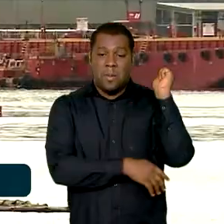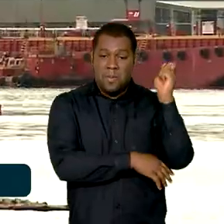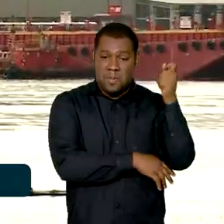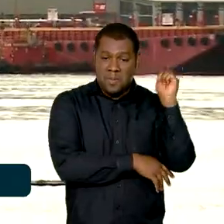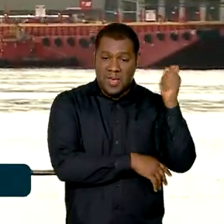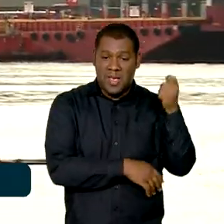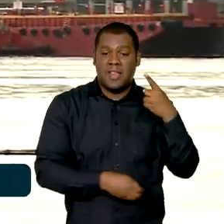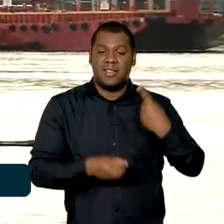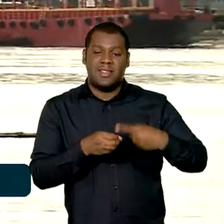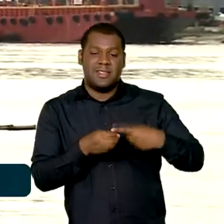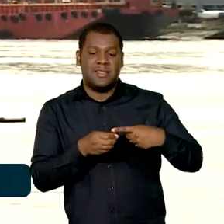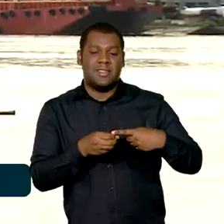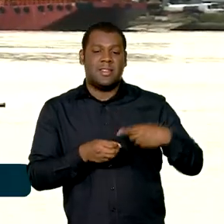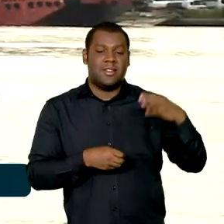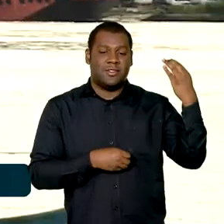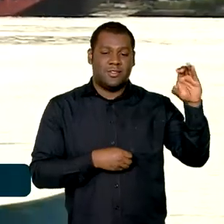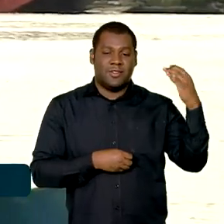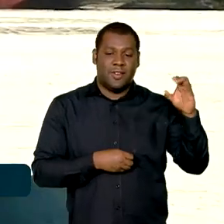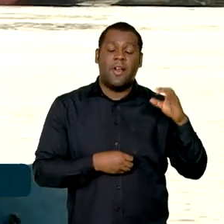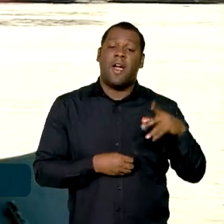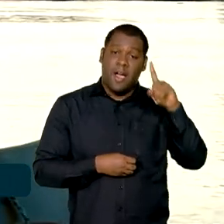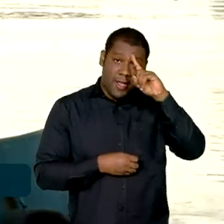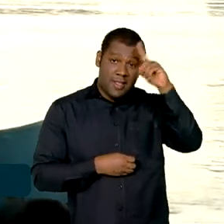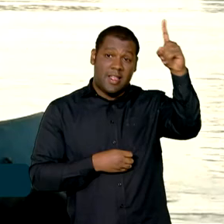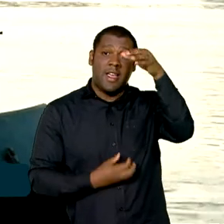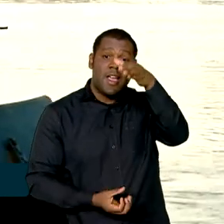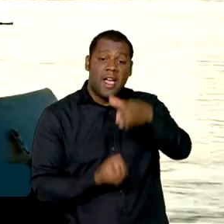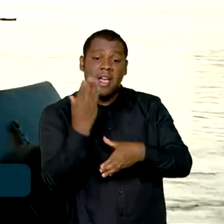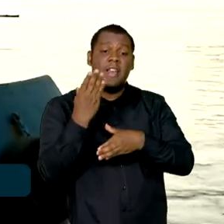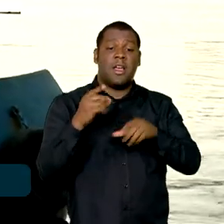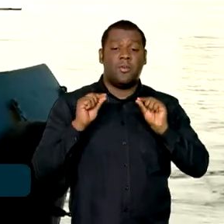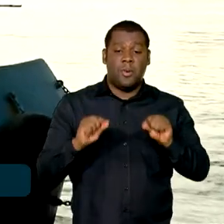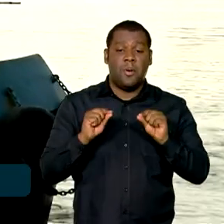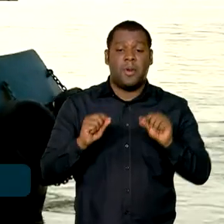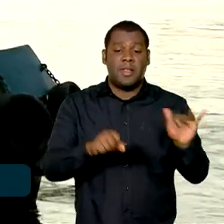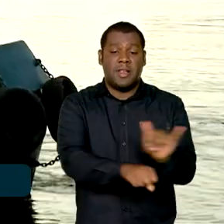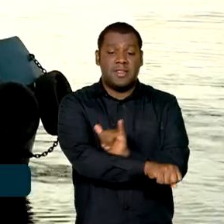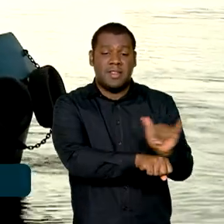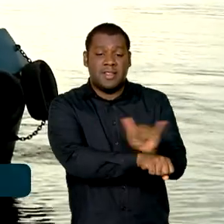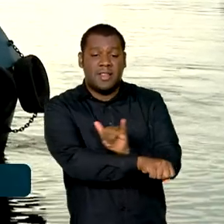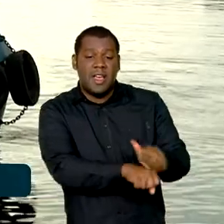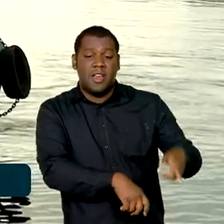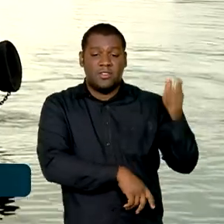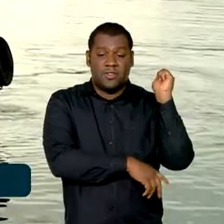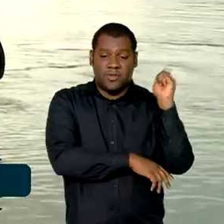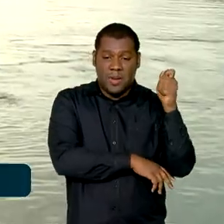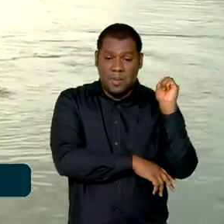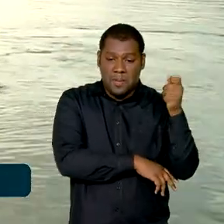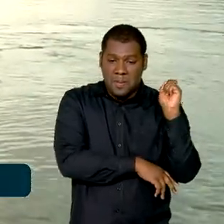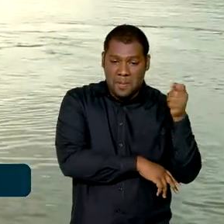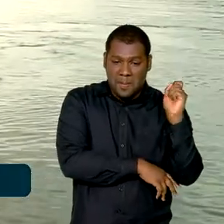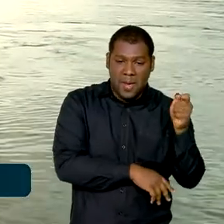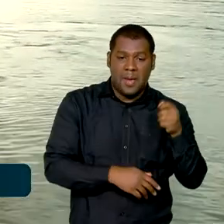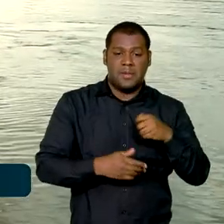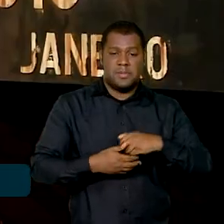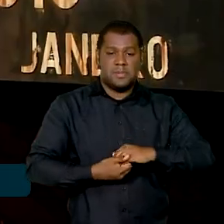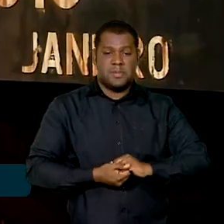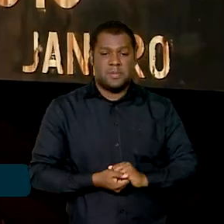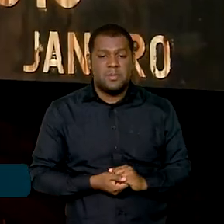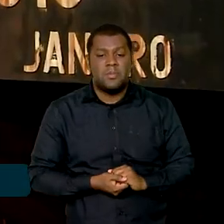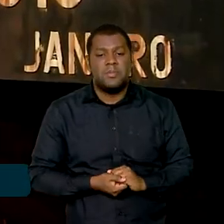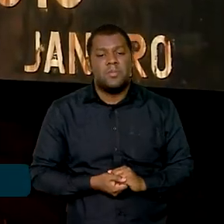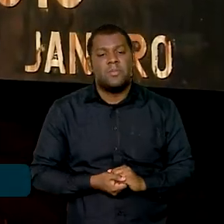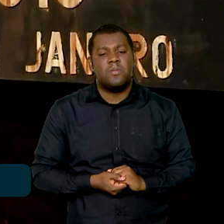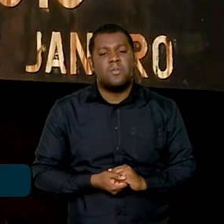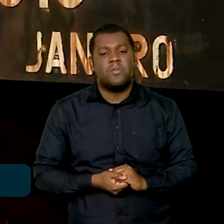Niterói, a ideia é criar um entreposto de pesca com a captura, exportação e distribuição em